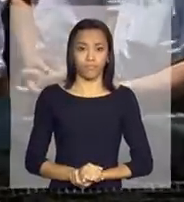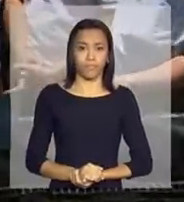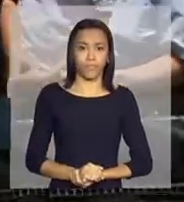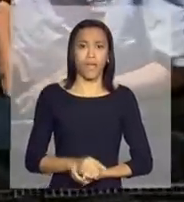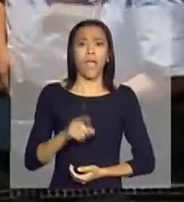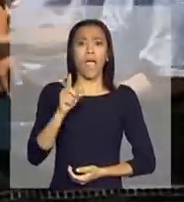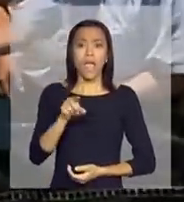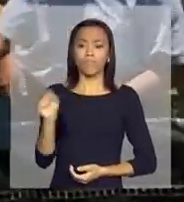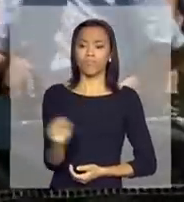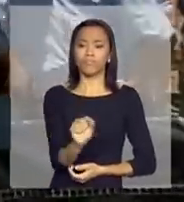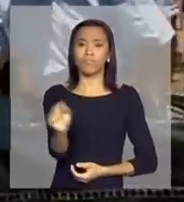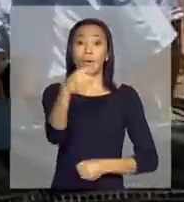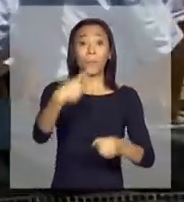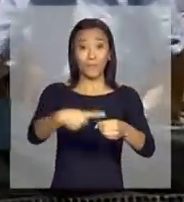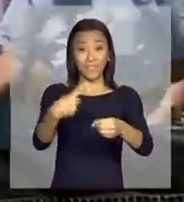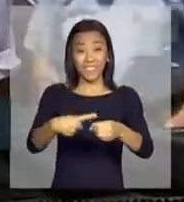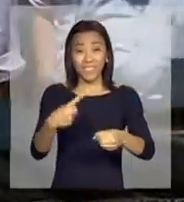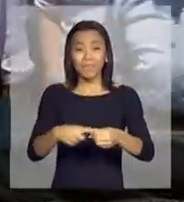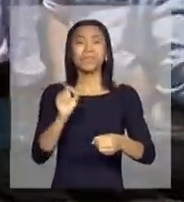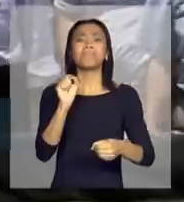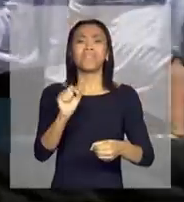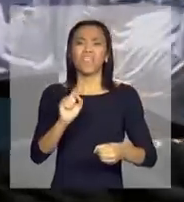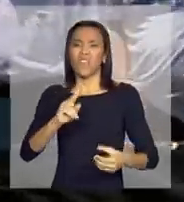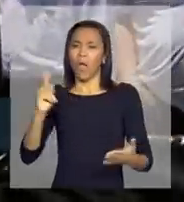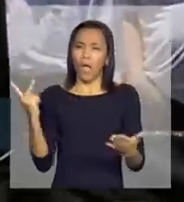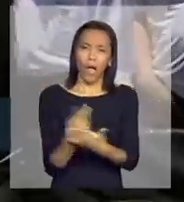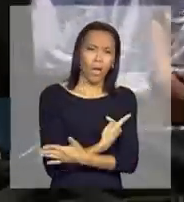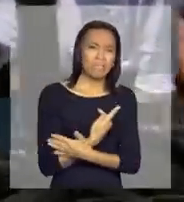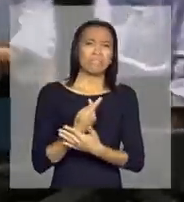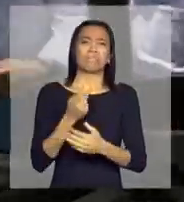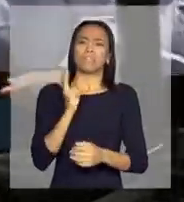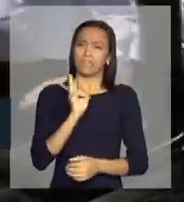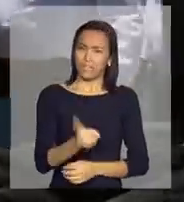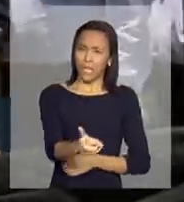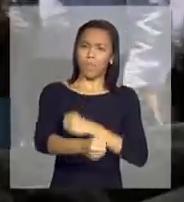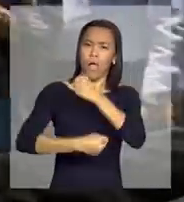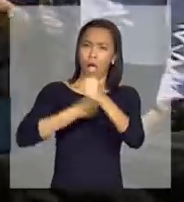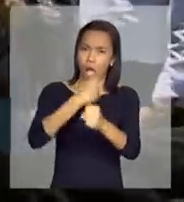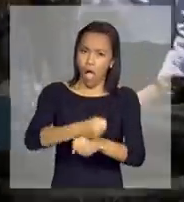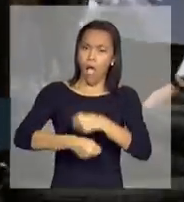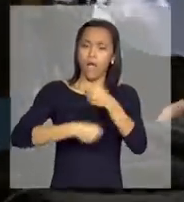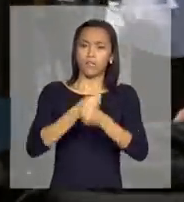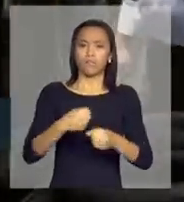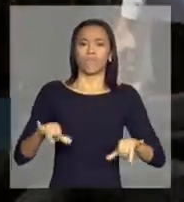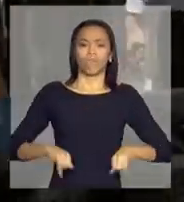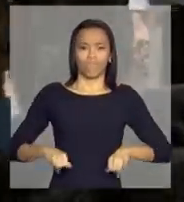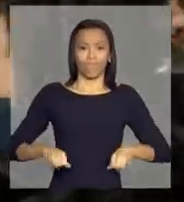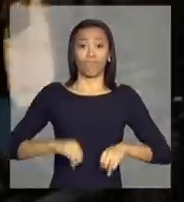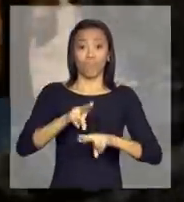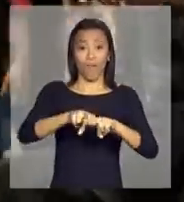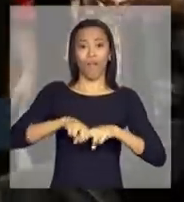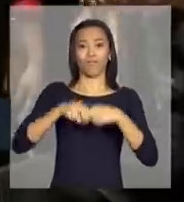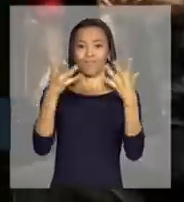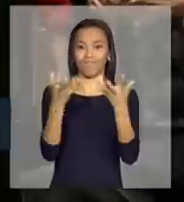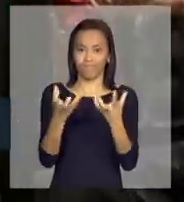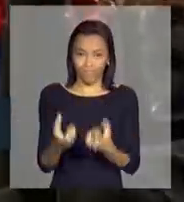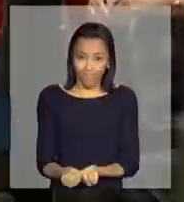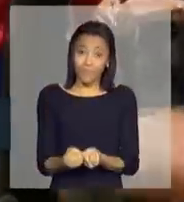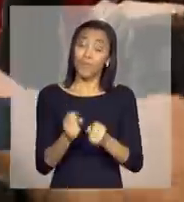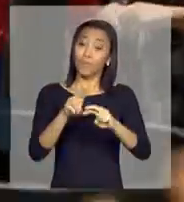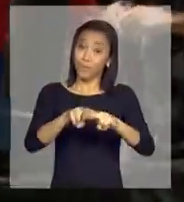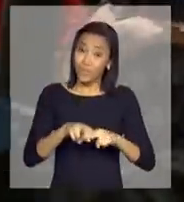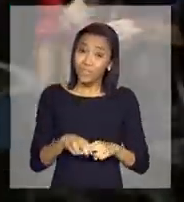municípios que foram atingidos, que anualmente são atingidos pela seca e por isso tem